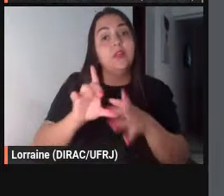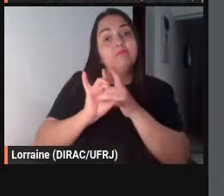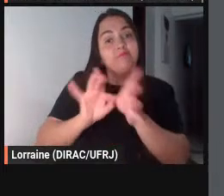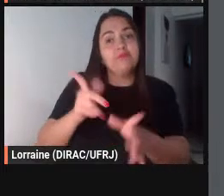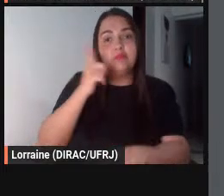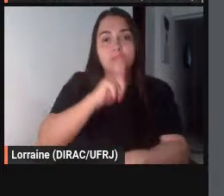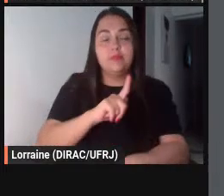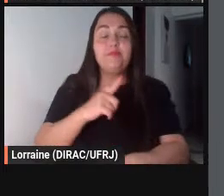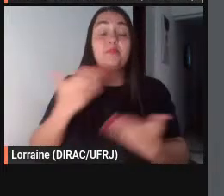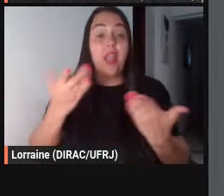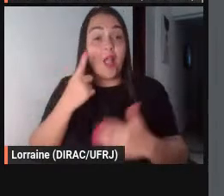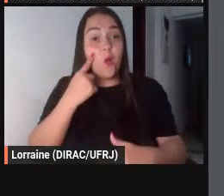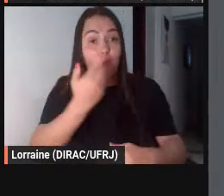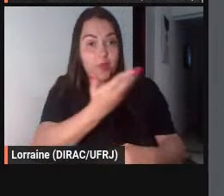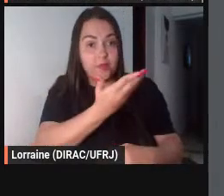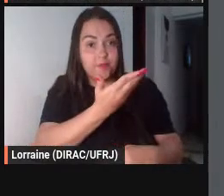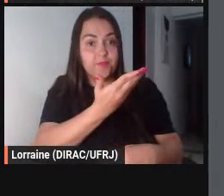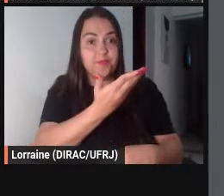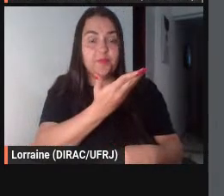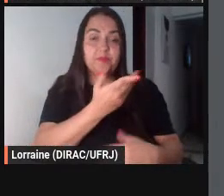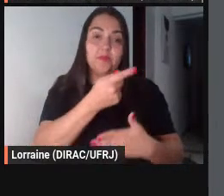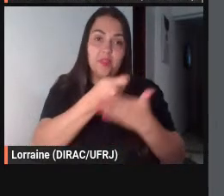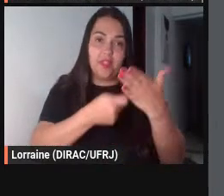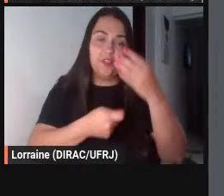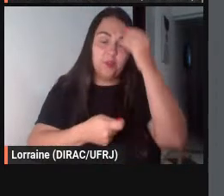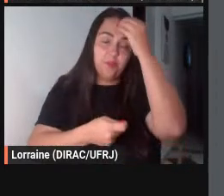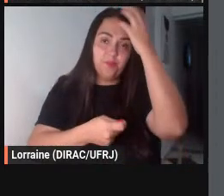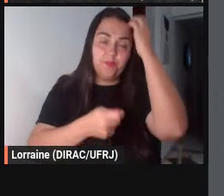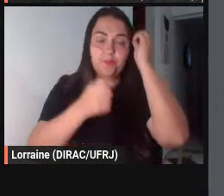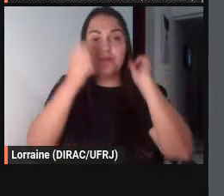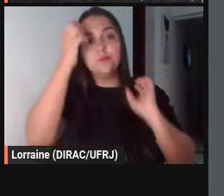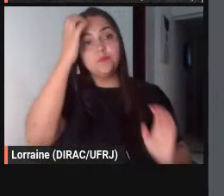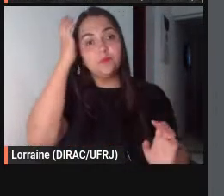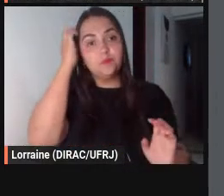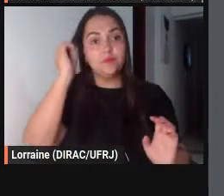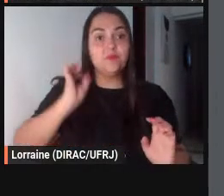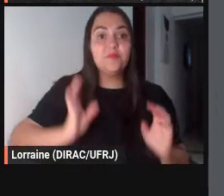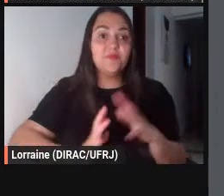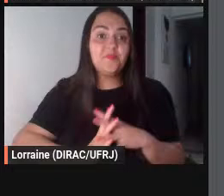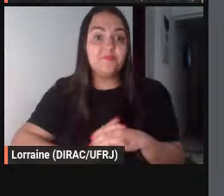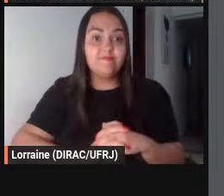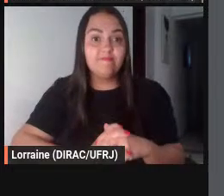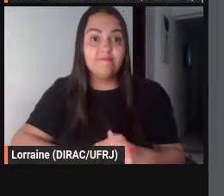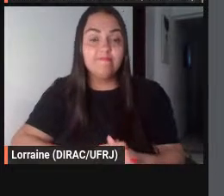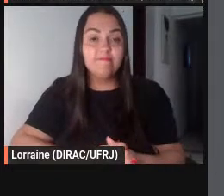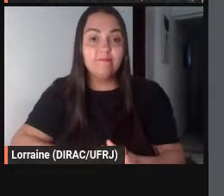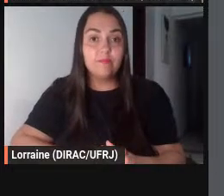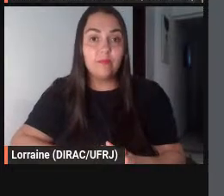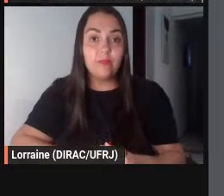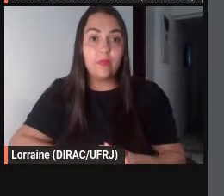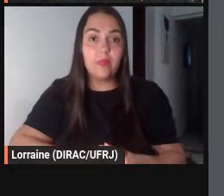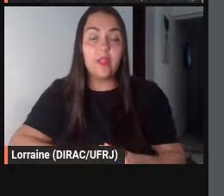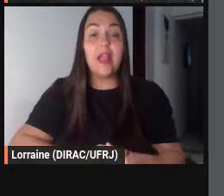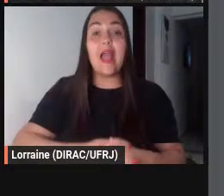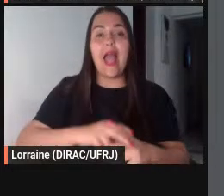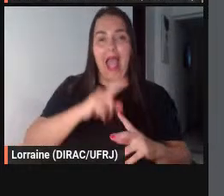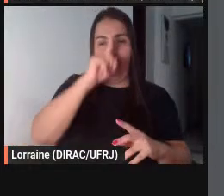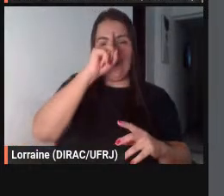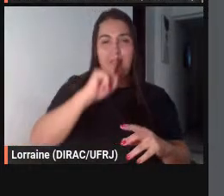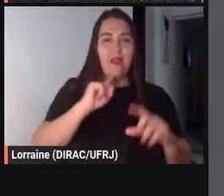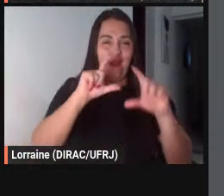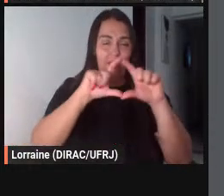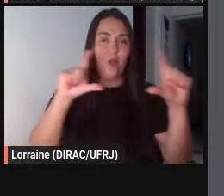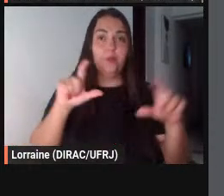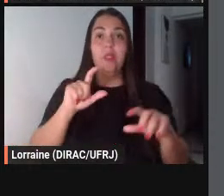compartilho aqui com vocês agora o texto em si lendo aí a primeira parte dizem que Afrodite